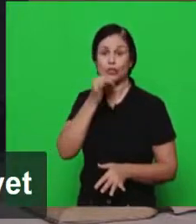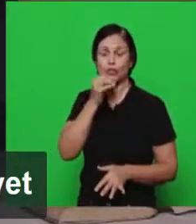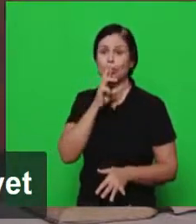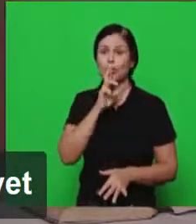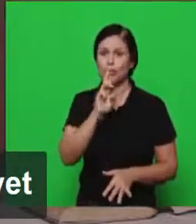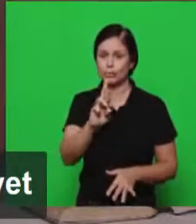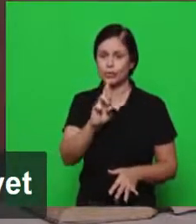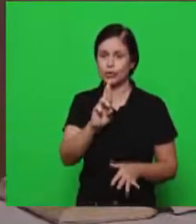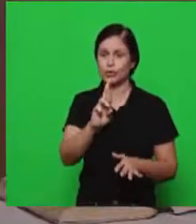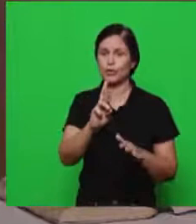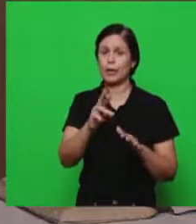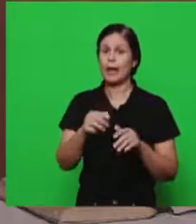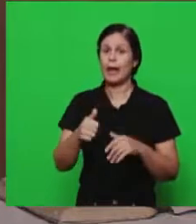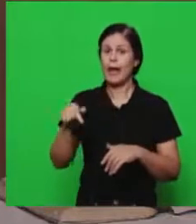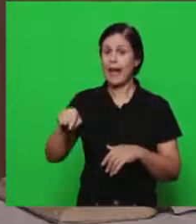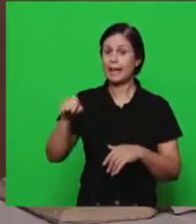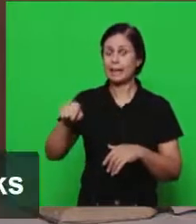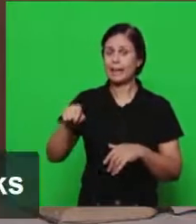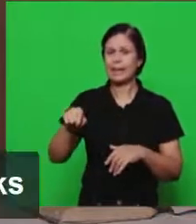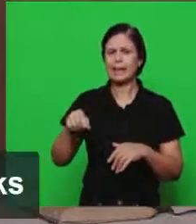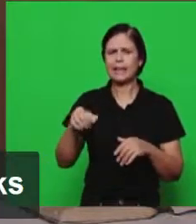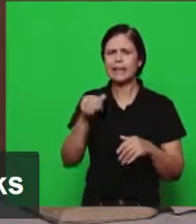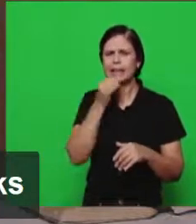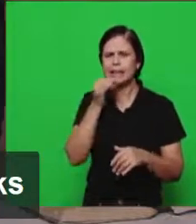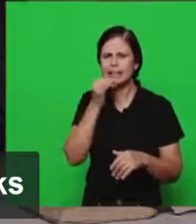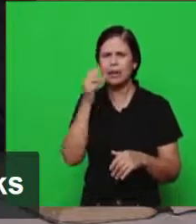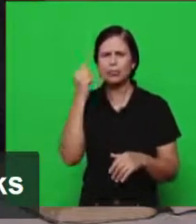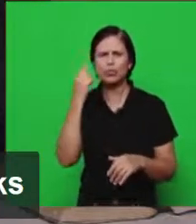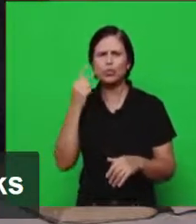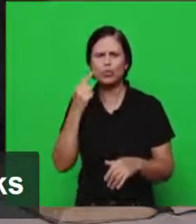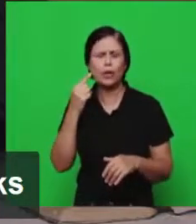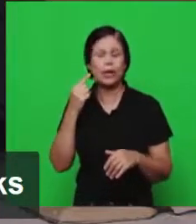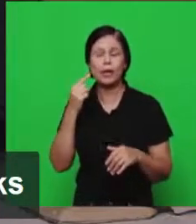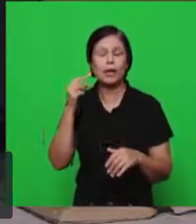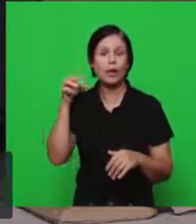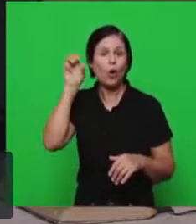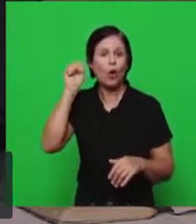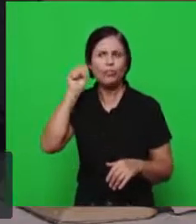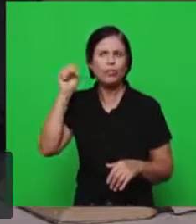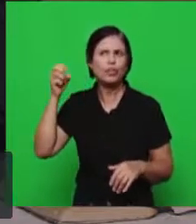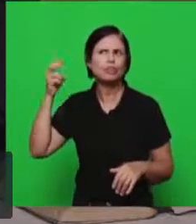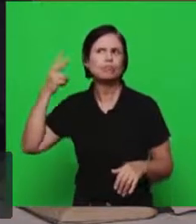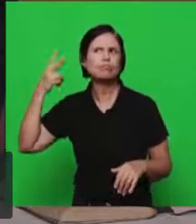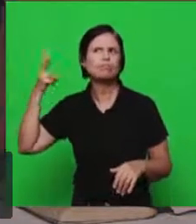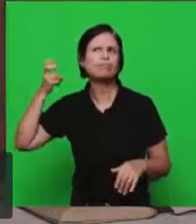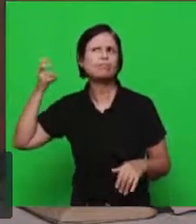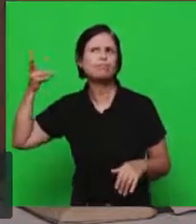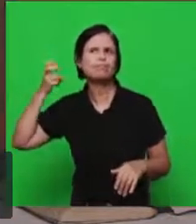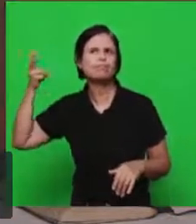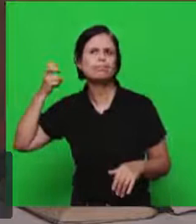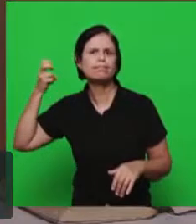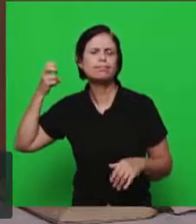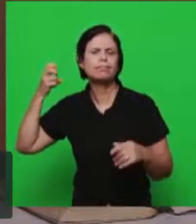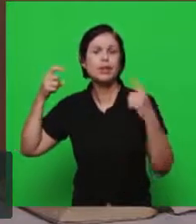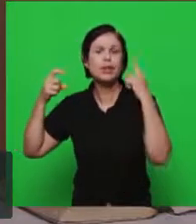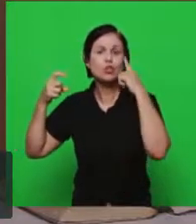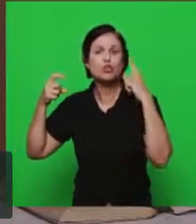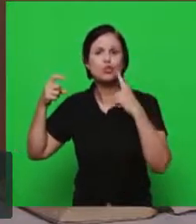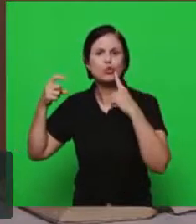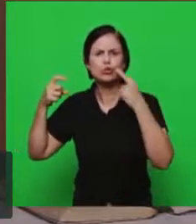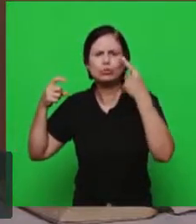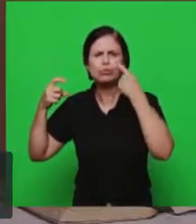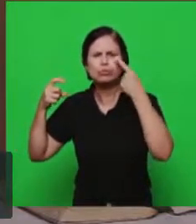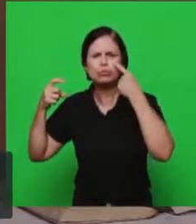sido ainda dado ou seja no caso o senhor Jesus fala portanto diretamente e